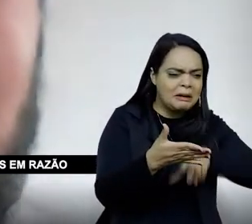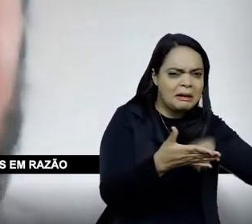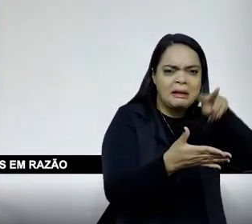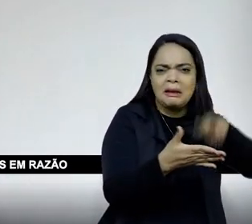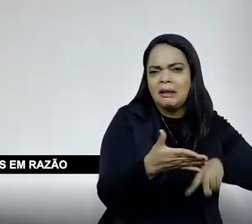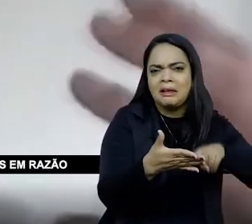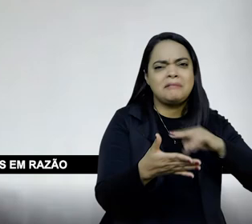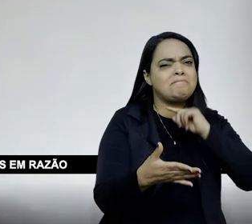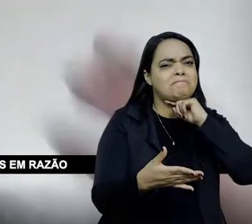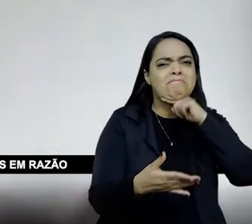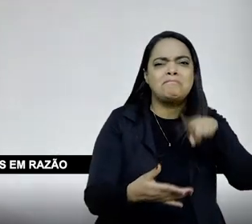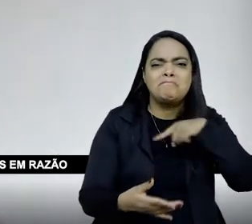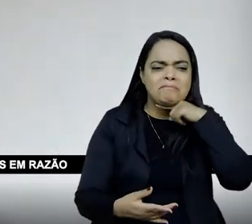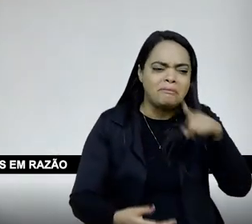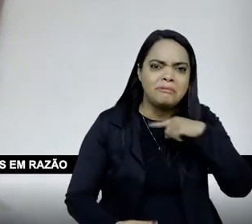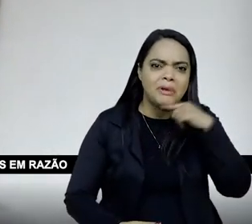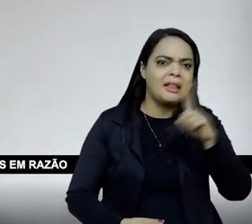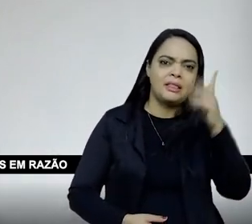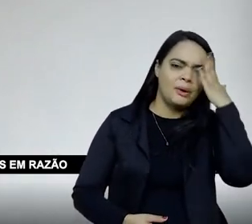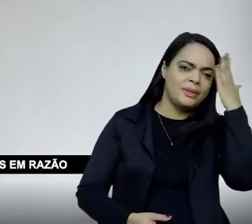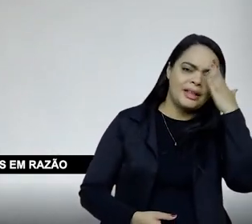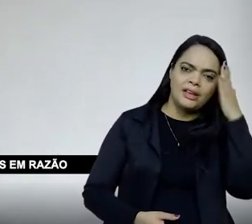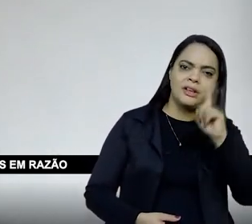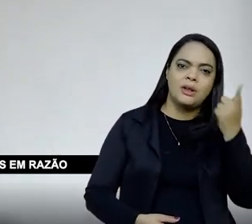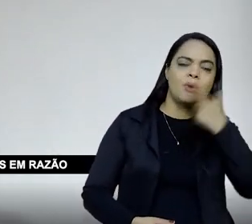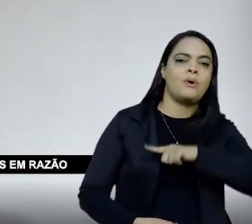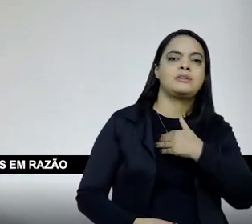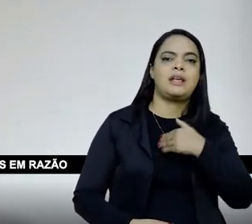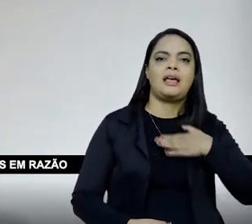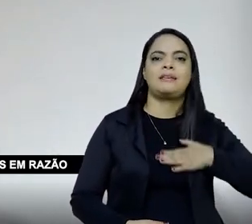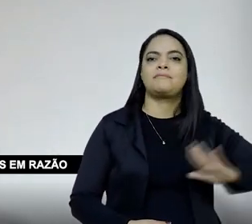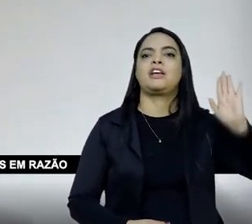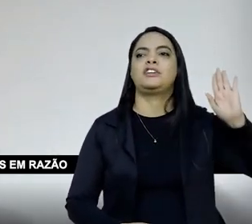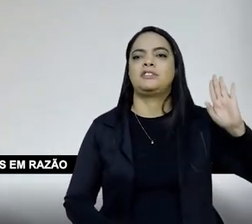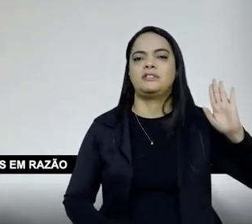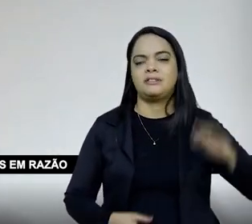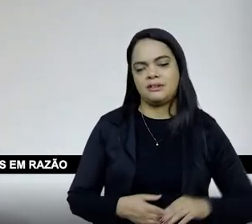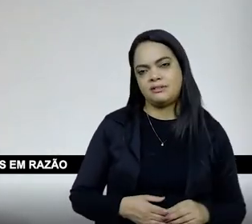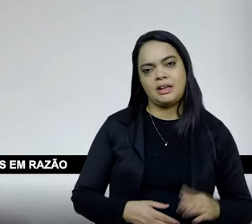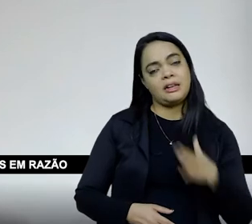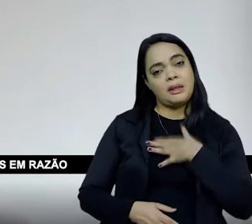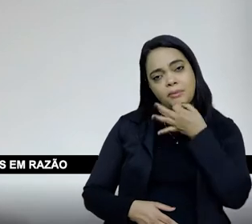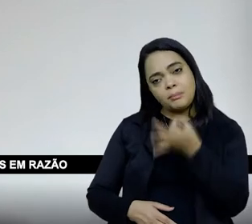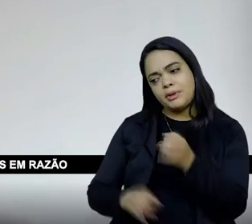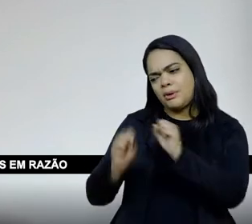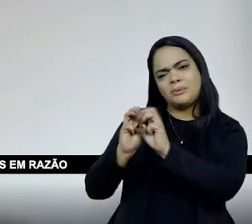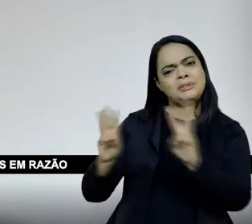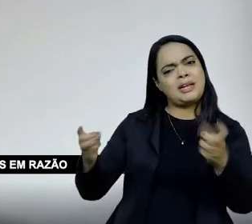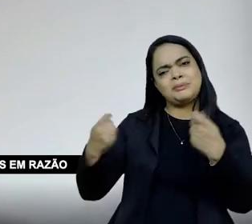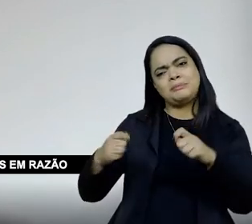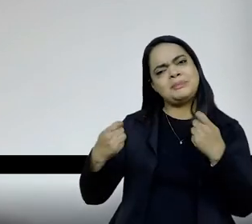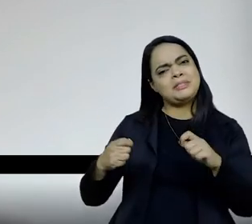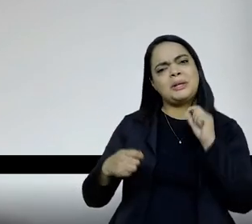candidatura, não é o nosso caso, acho que a gente não pode, a gente não tem que criar essas barreiras, seja de